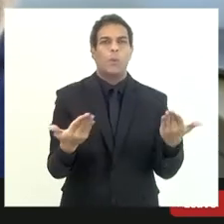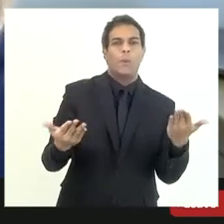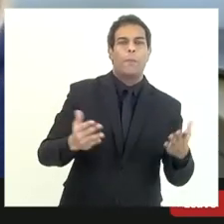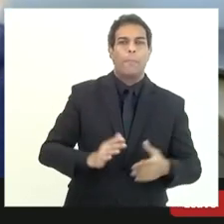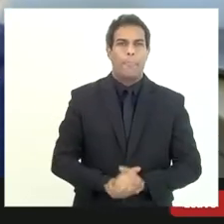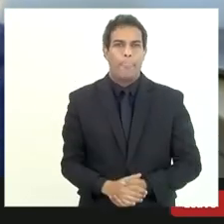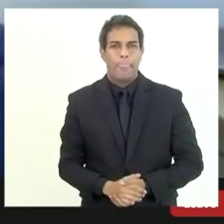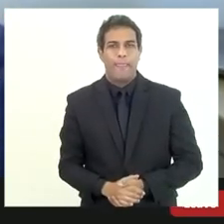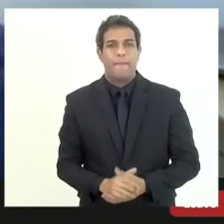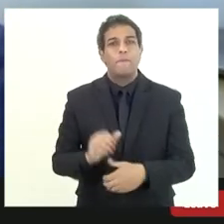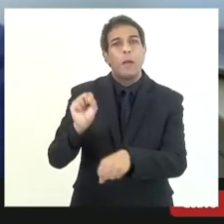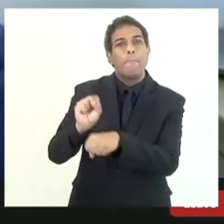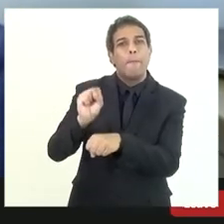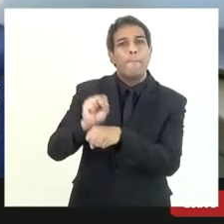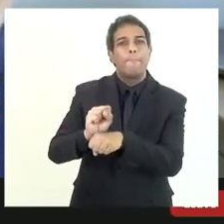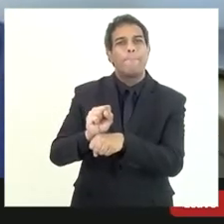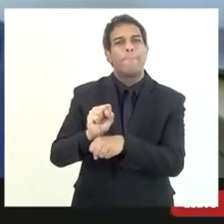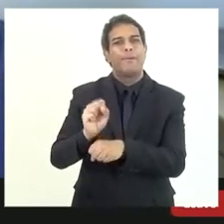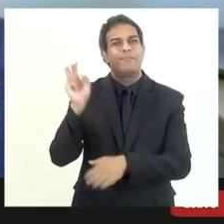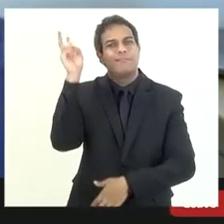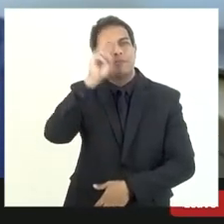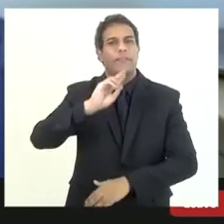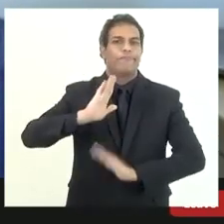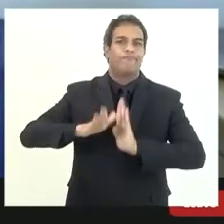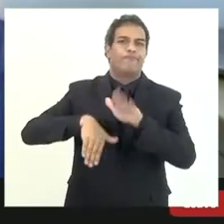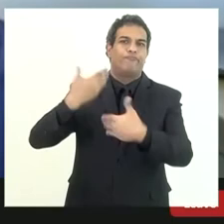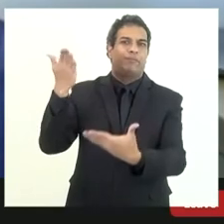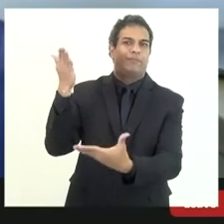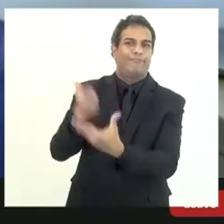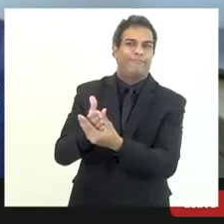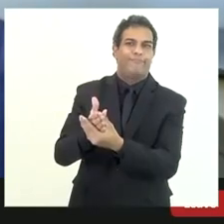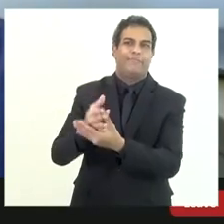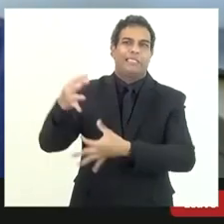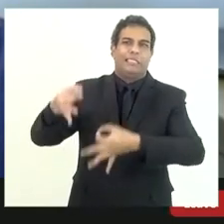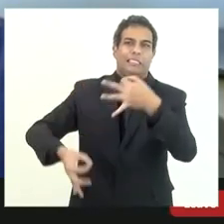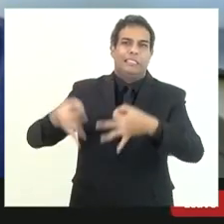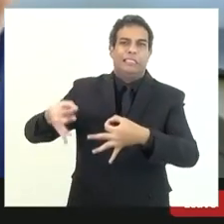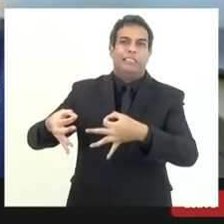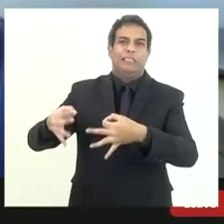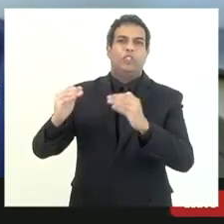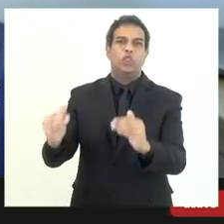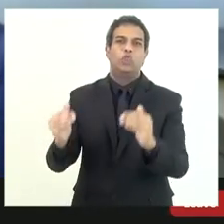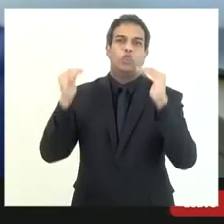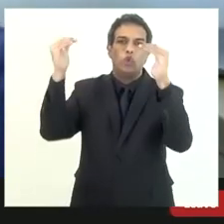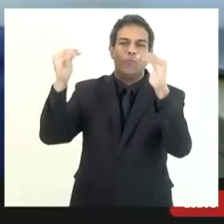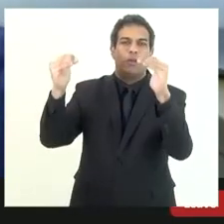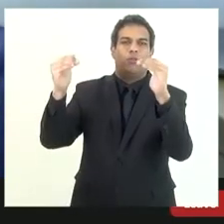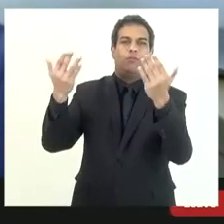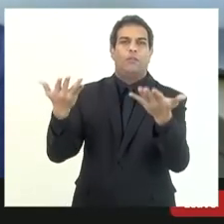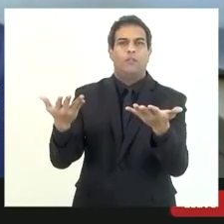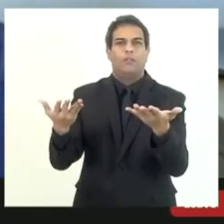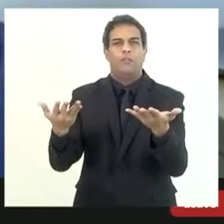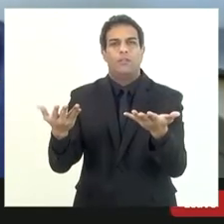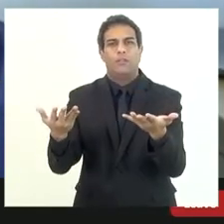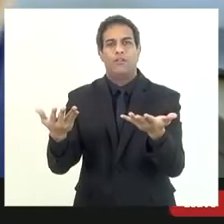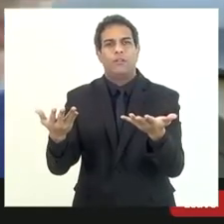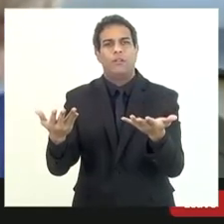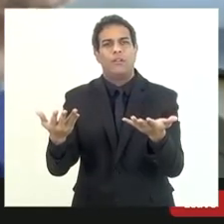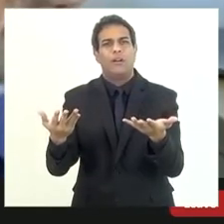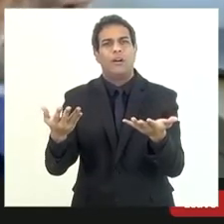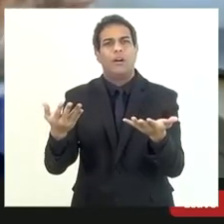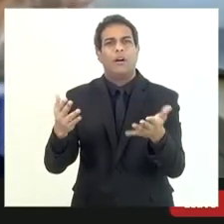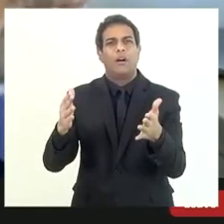aguardando o trânsito em julgado nas cortes superiores ou demandas